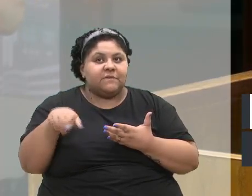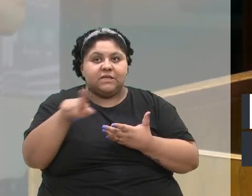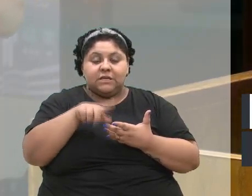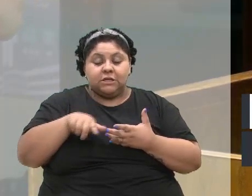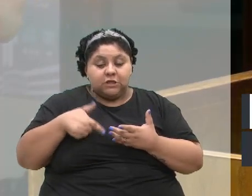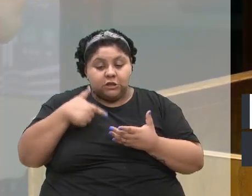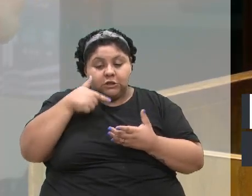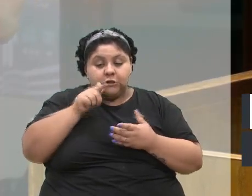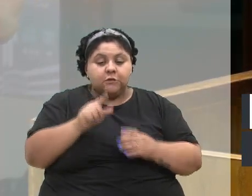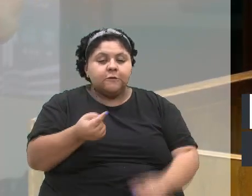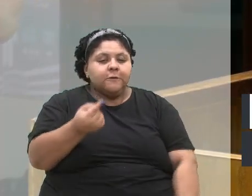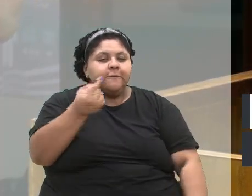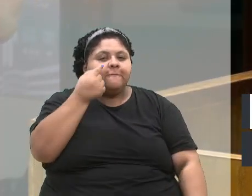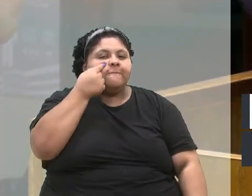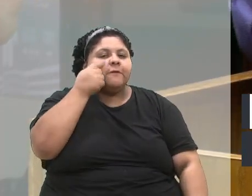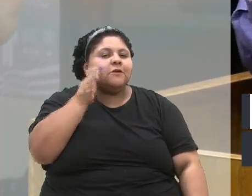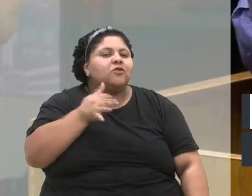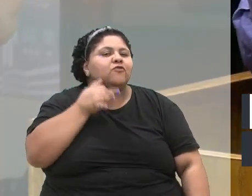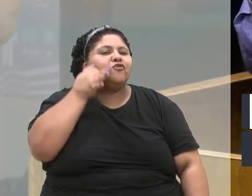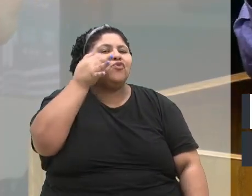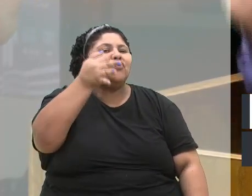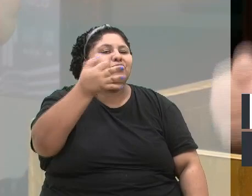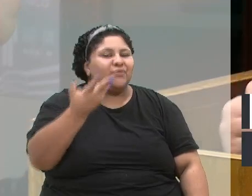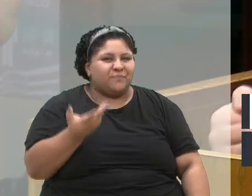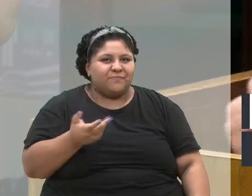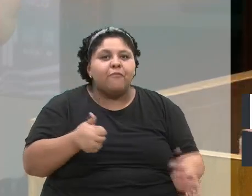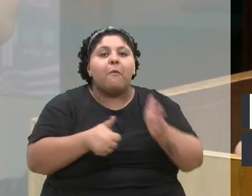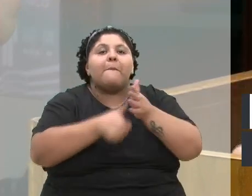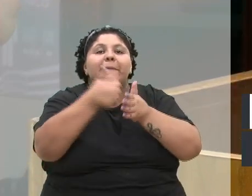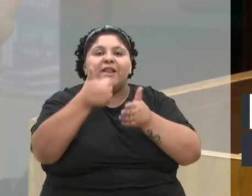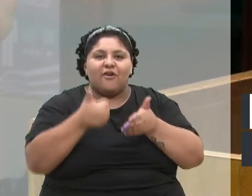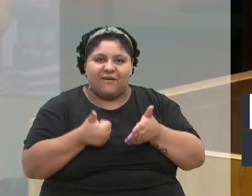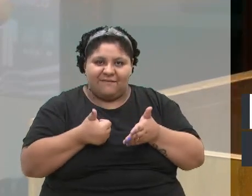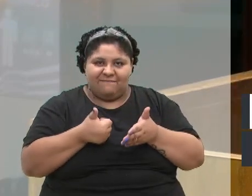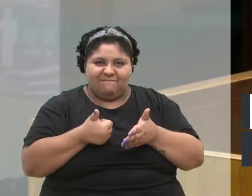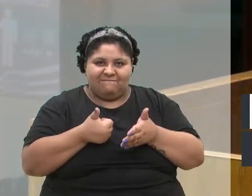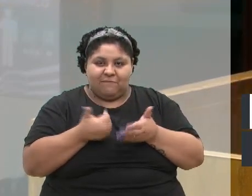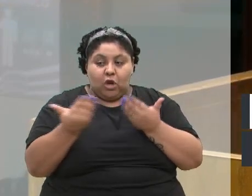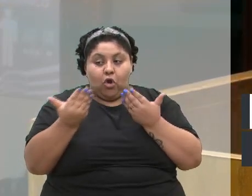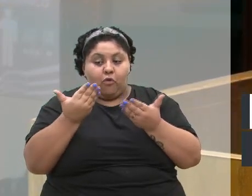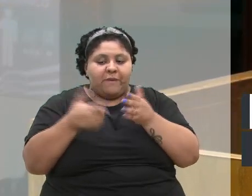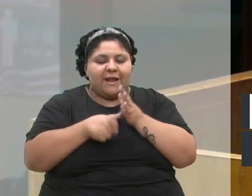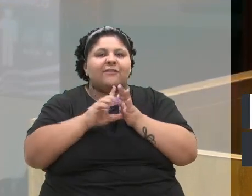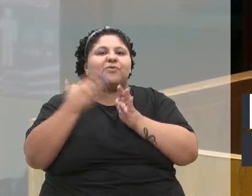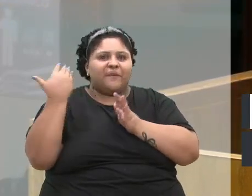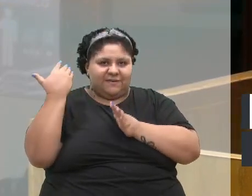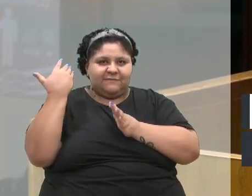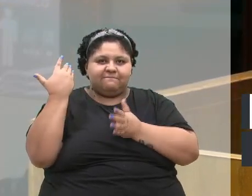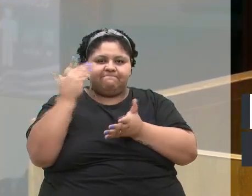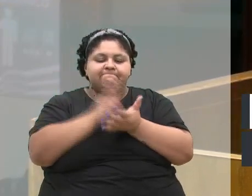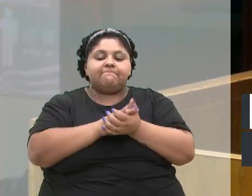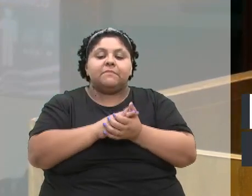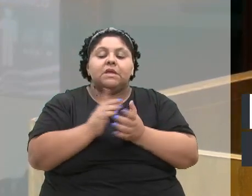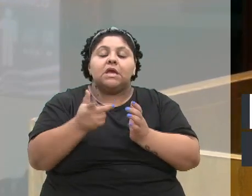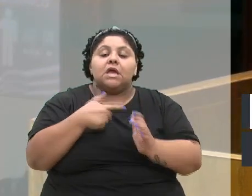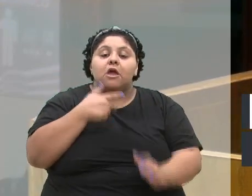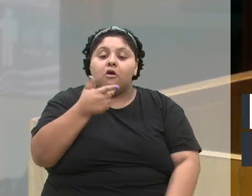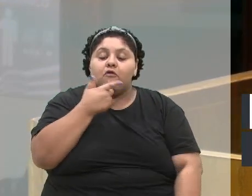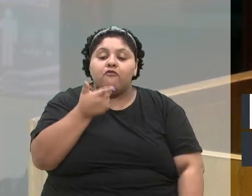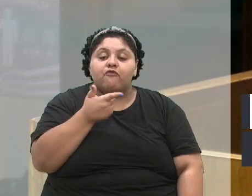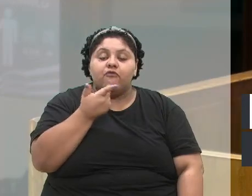consegue enxergar um pouco além do muro que a gente enxergava antes. E eu fiz uma fala aqui